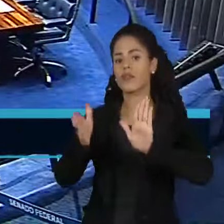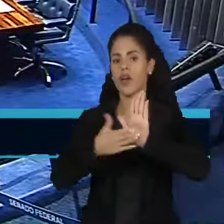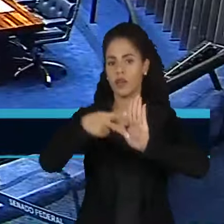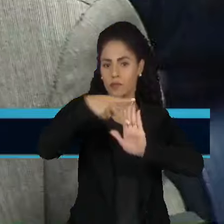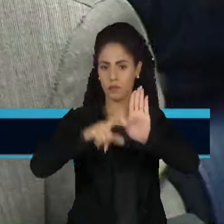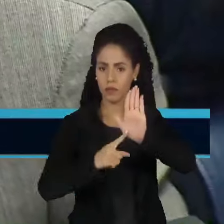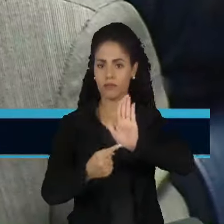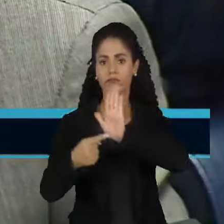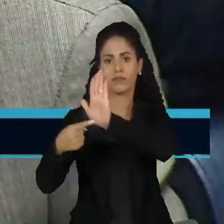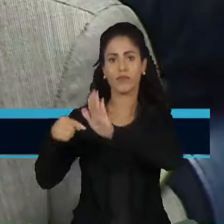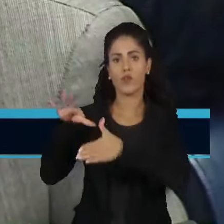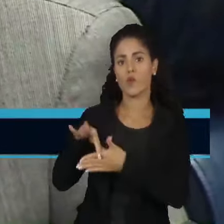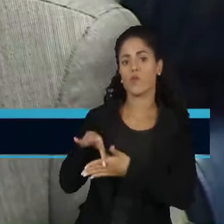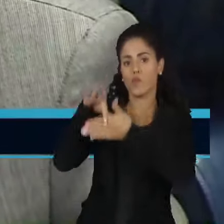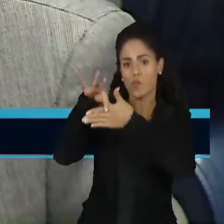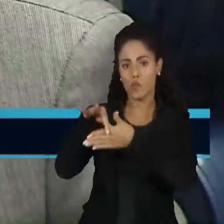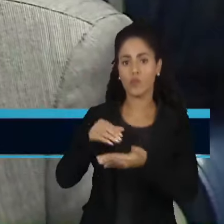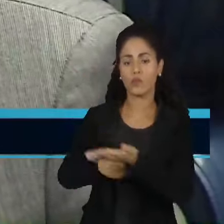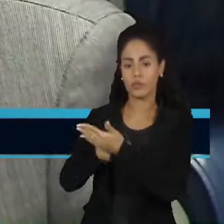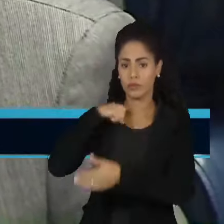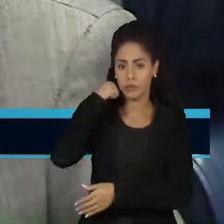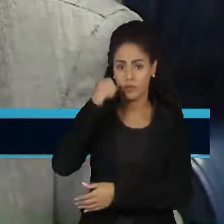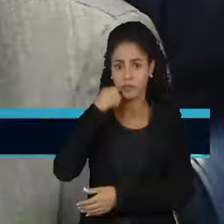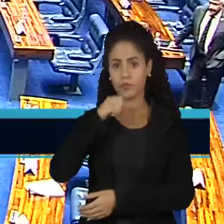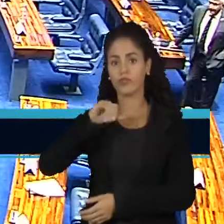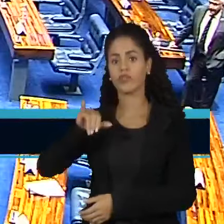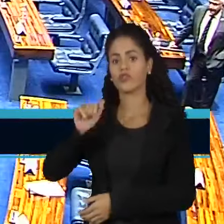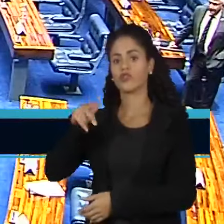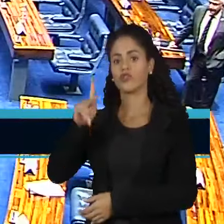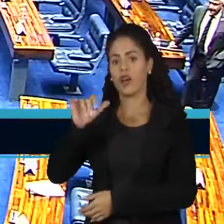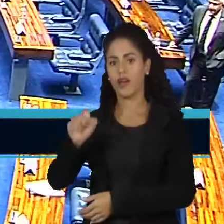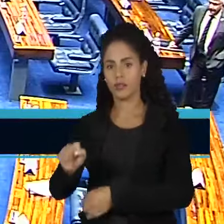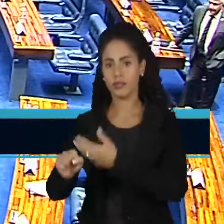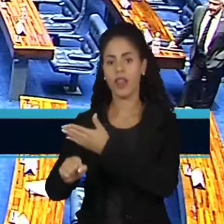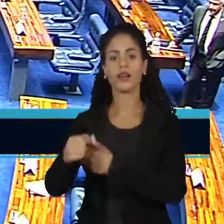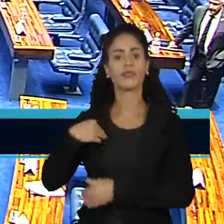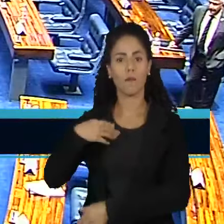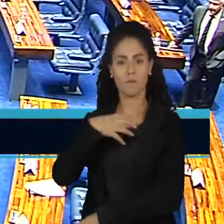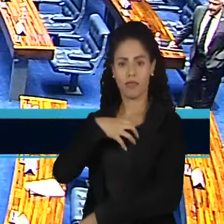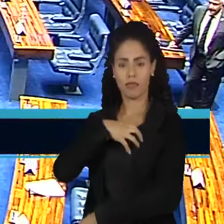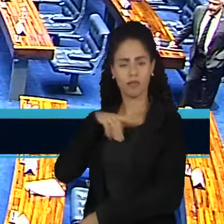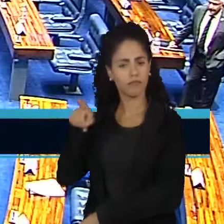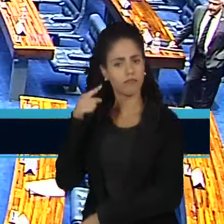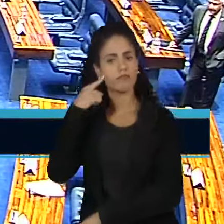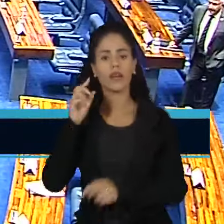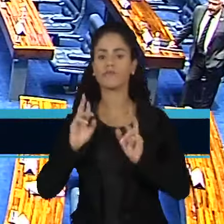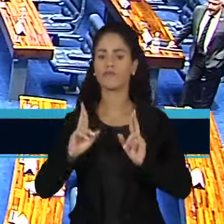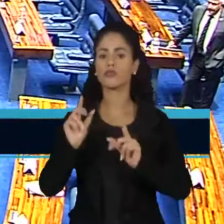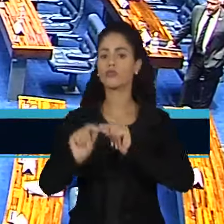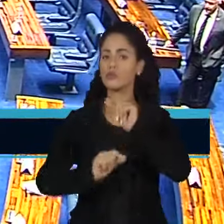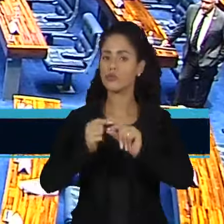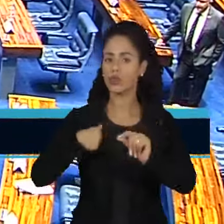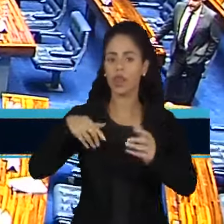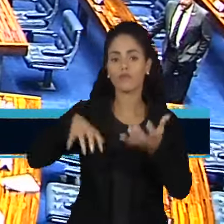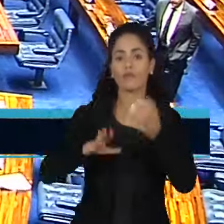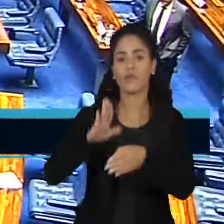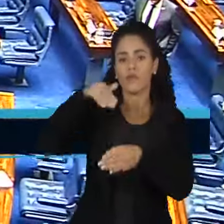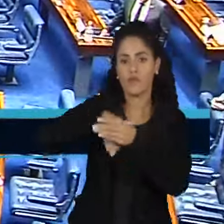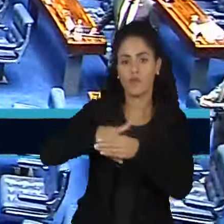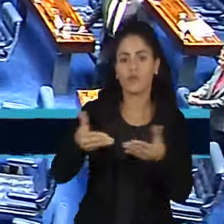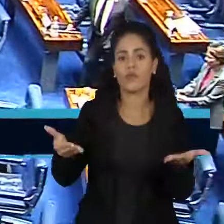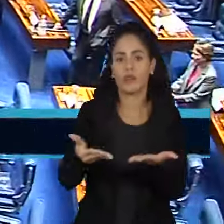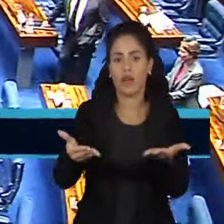relatado pelo líder do governo, senador Jax Wagner, do PT da Bahia. A expectativa era de que o plenário votasse